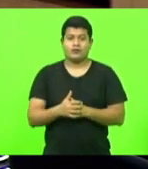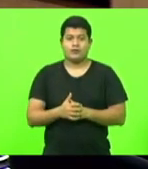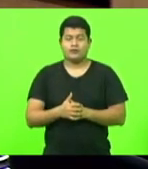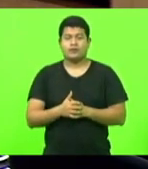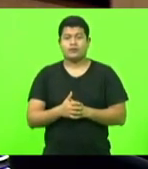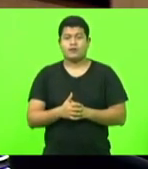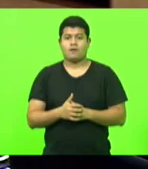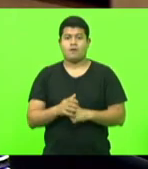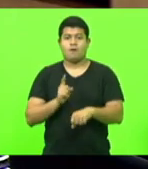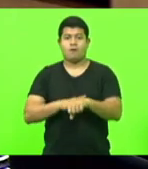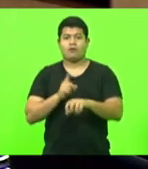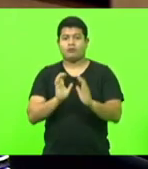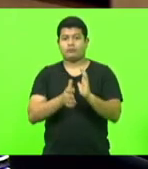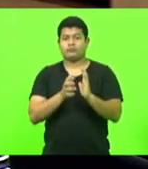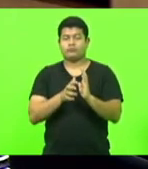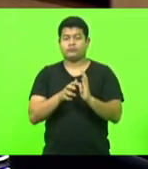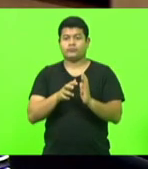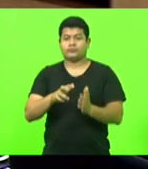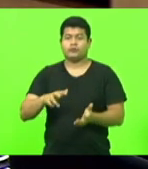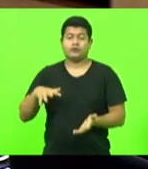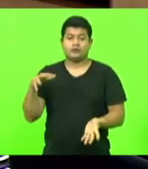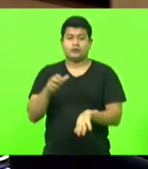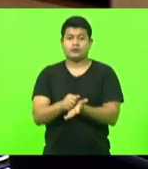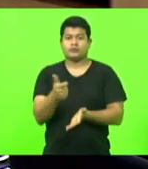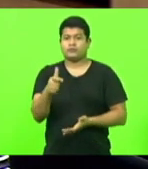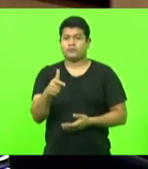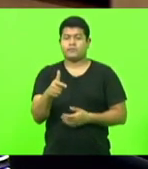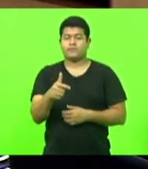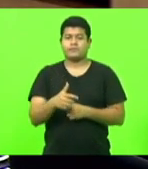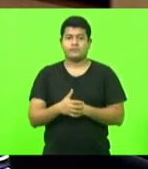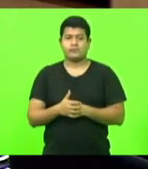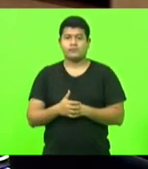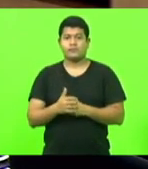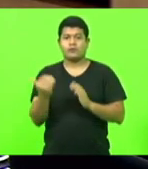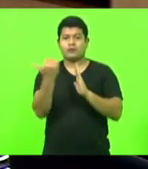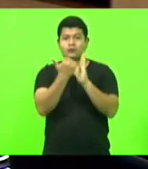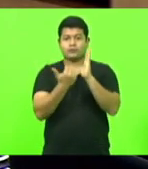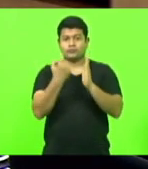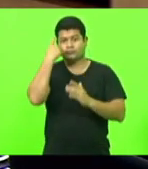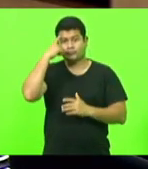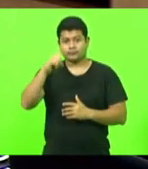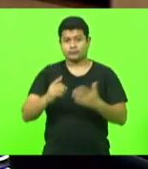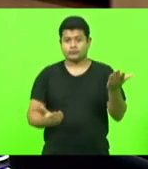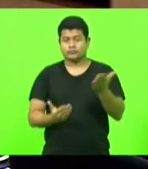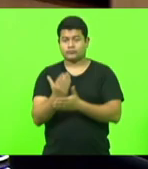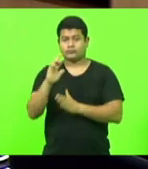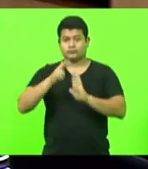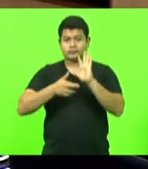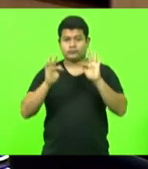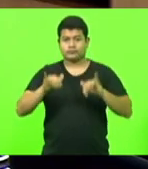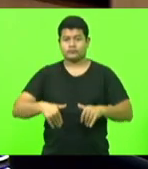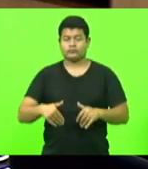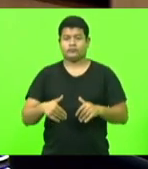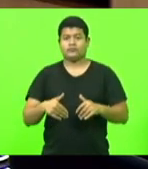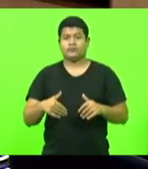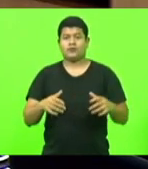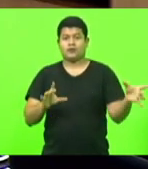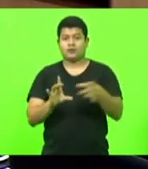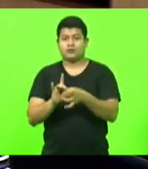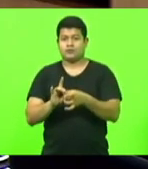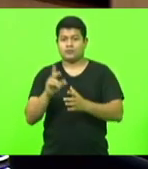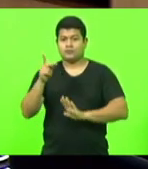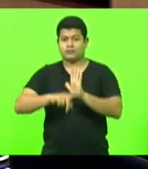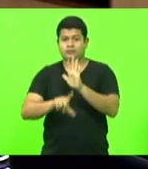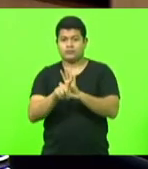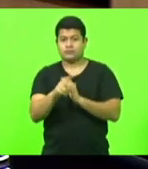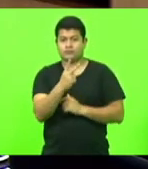Não houve o uso do horário destinado aos partidos políticos. Órdem do dia. Foi aprovada a redação final exarada ao Projeto